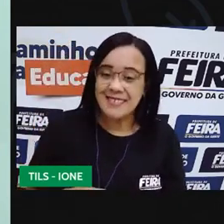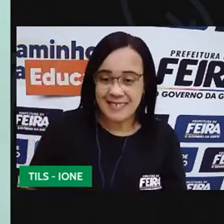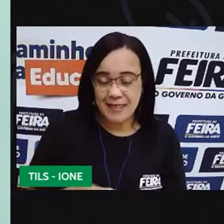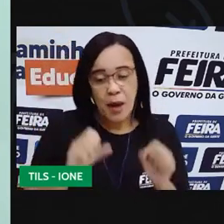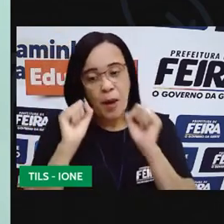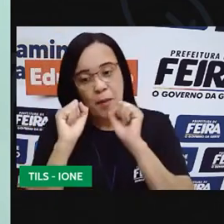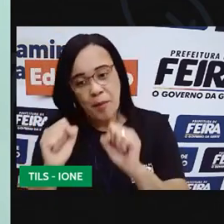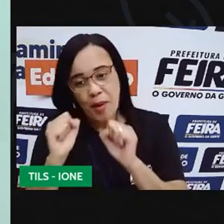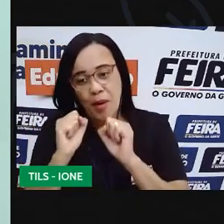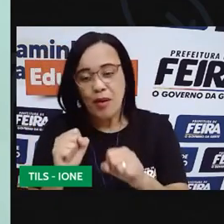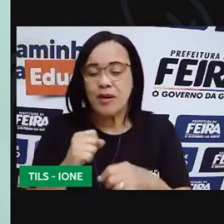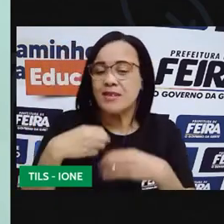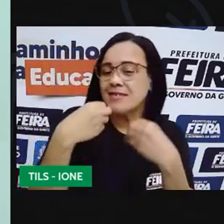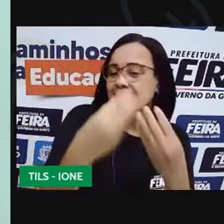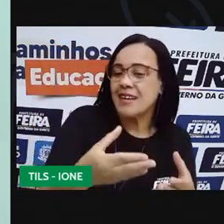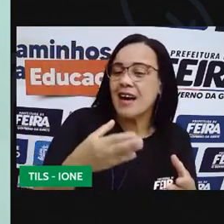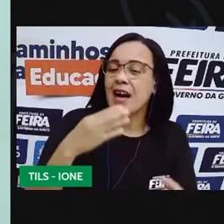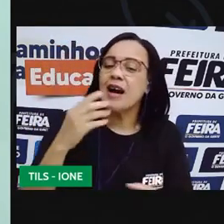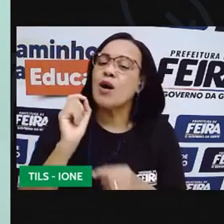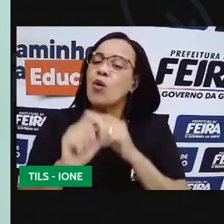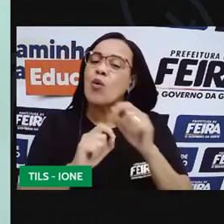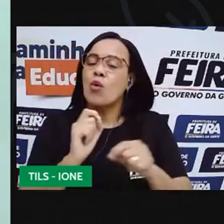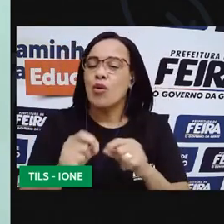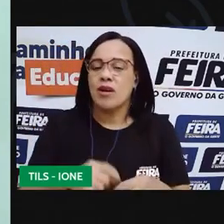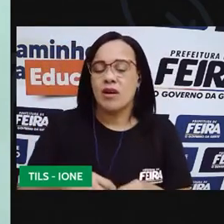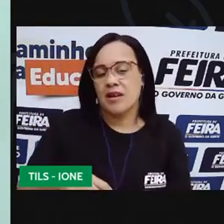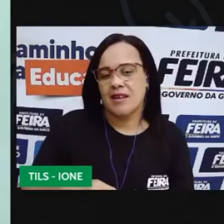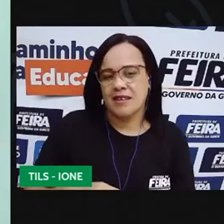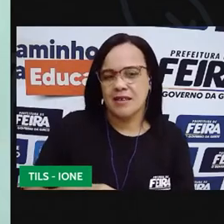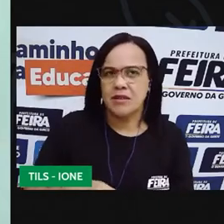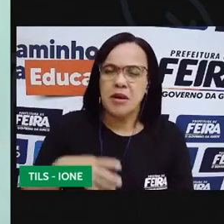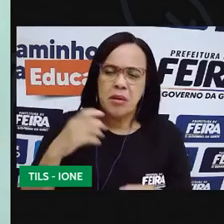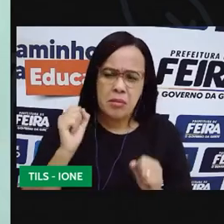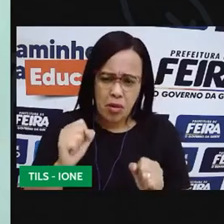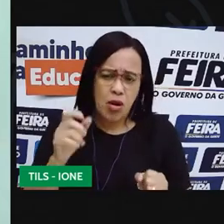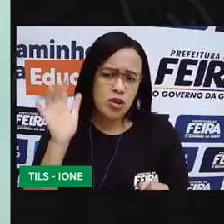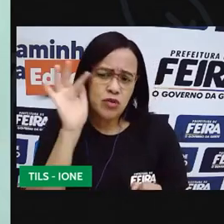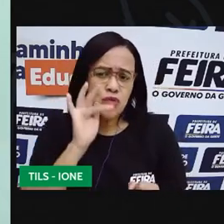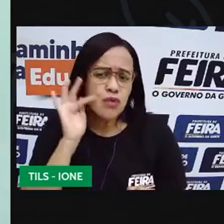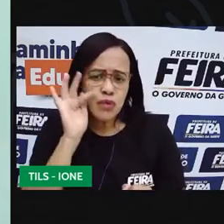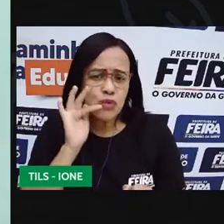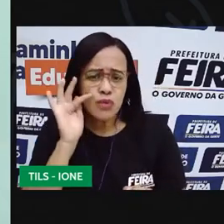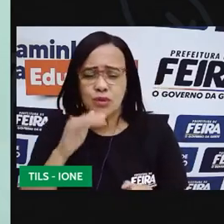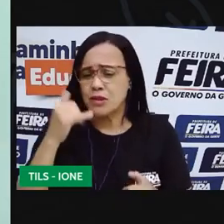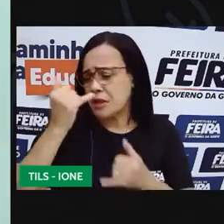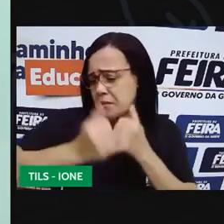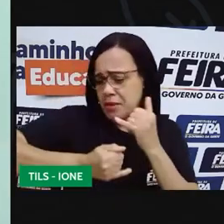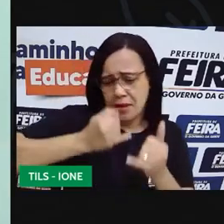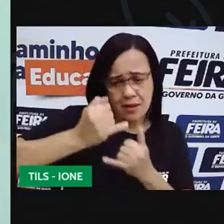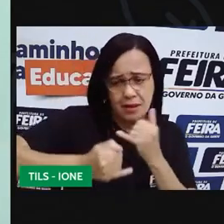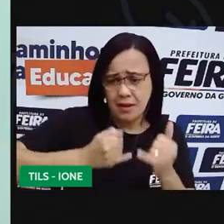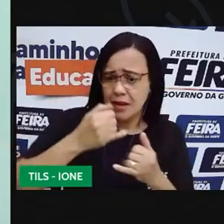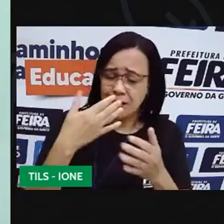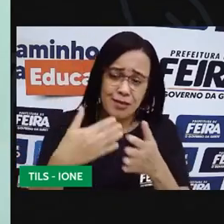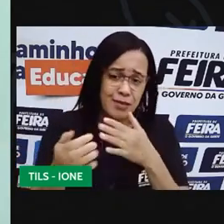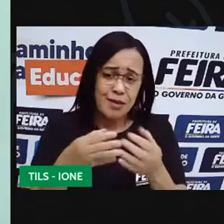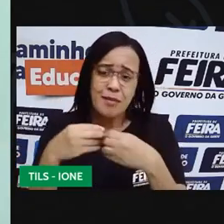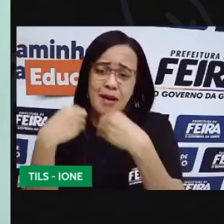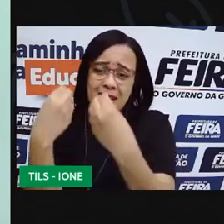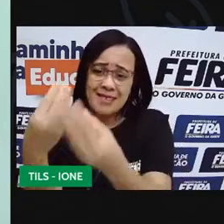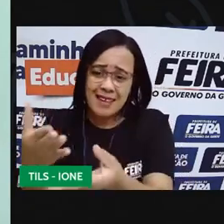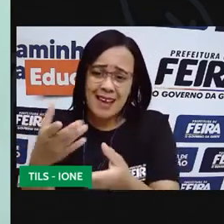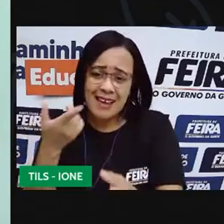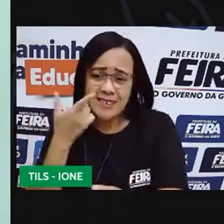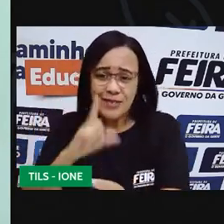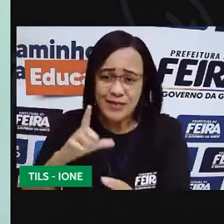ou pode utilizar algum brinquedo para trocar. Tá? E você também pode